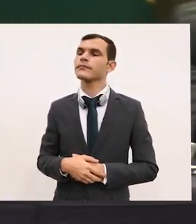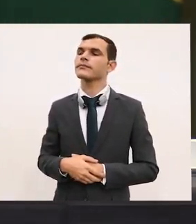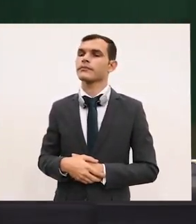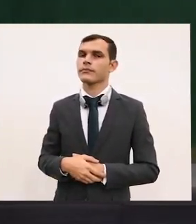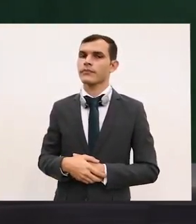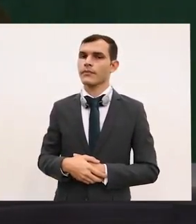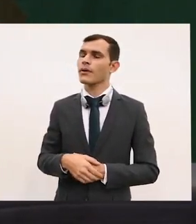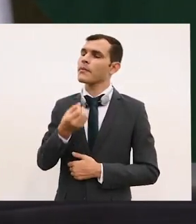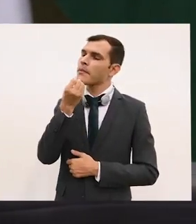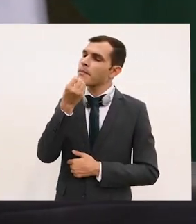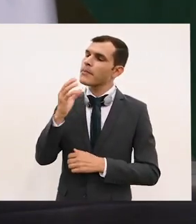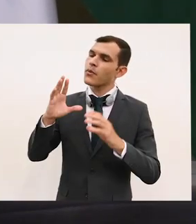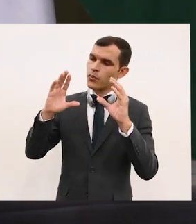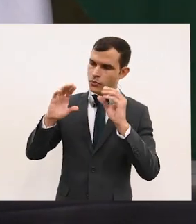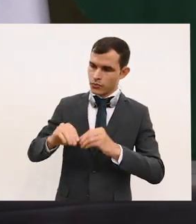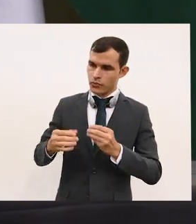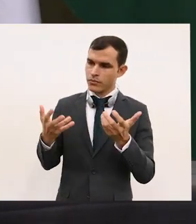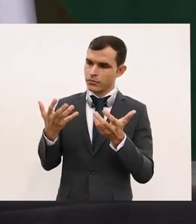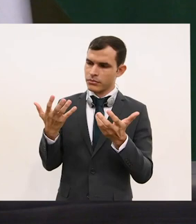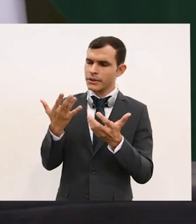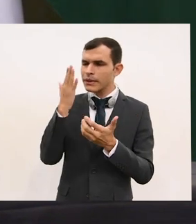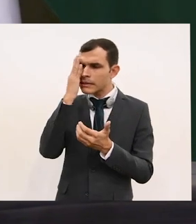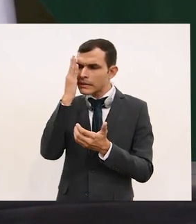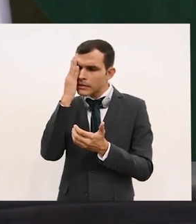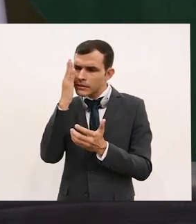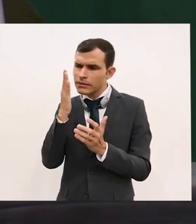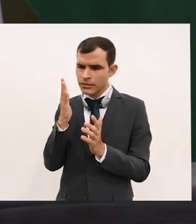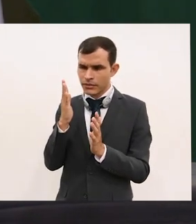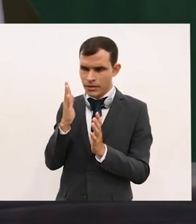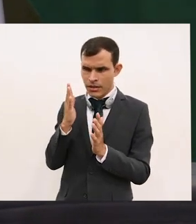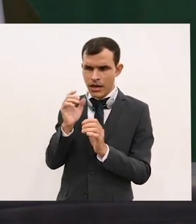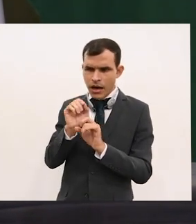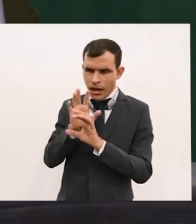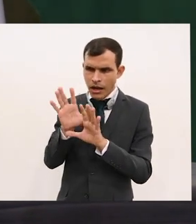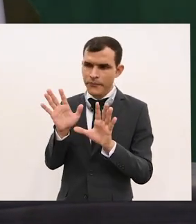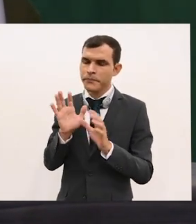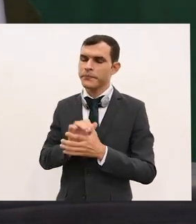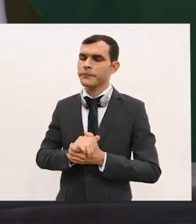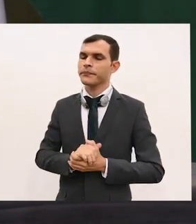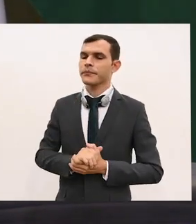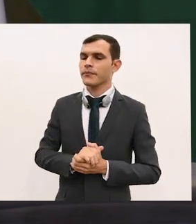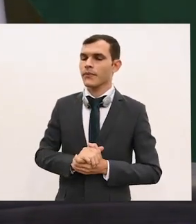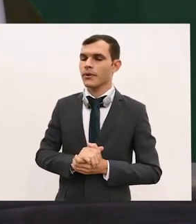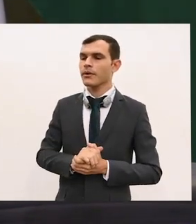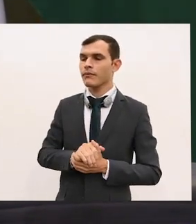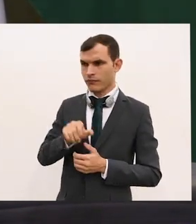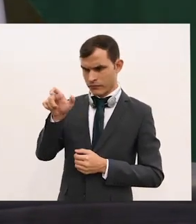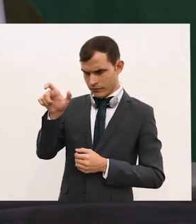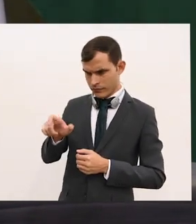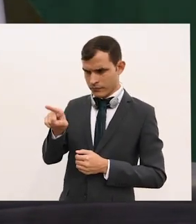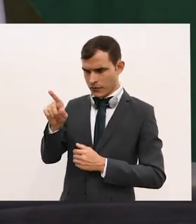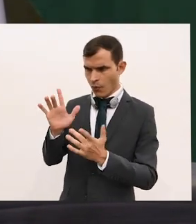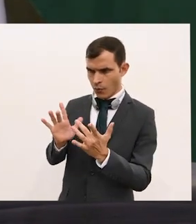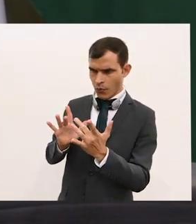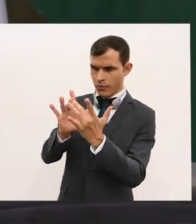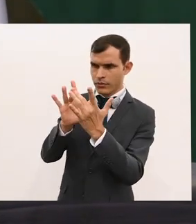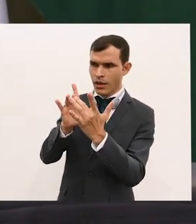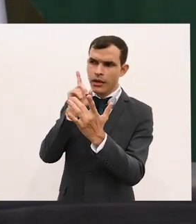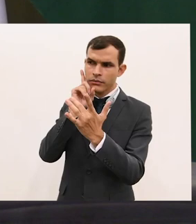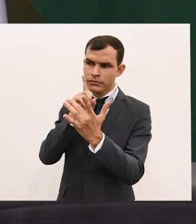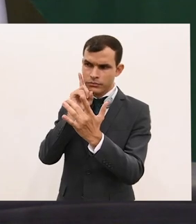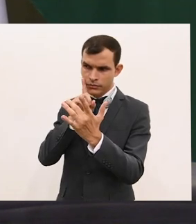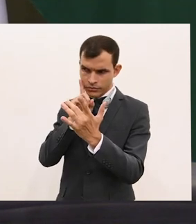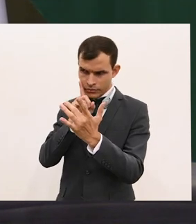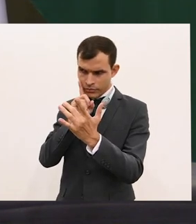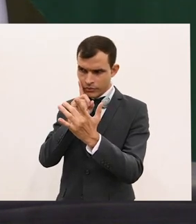Eu queria saber, só para ficar claro, a senhora vai conversar com o governo americano, dos Estados Unidos,